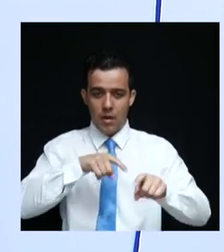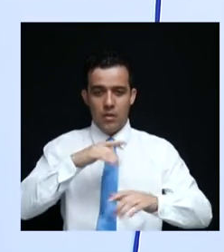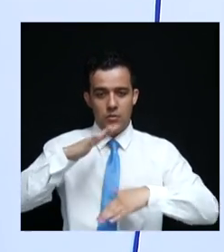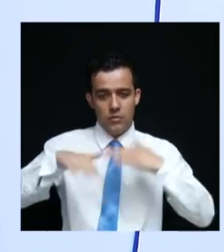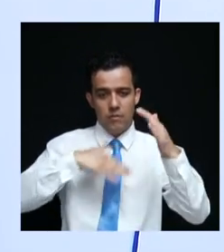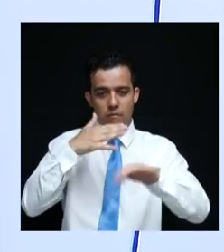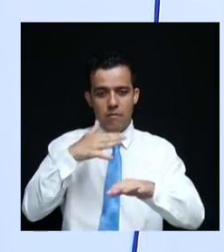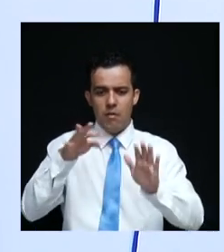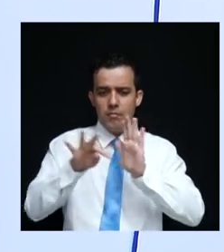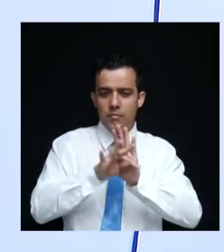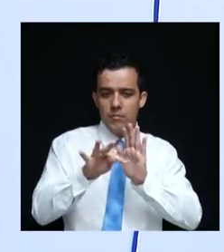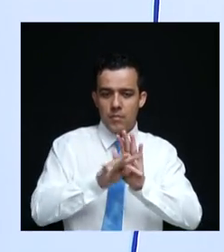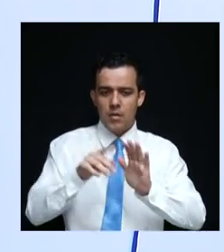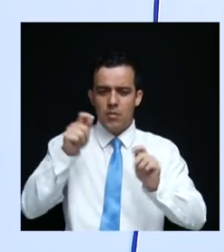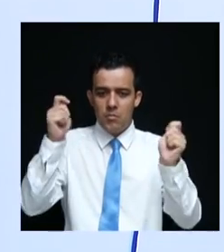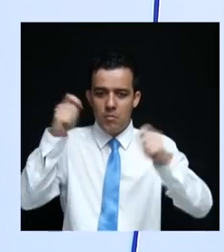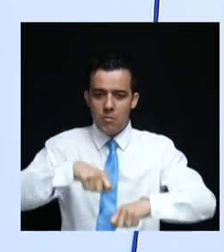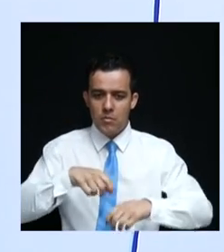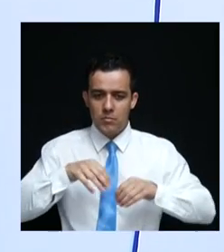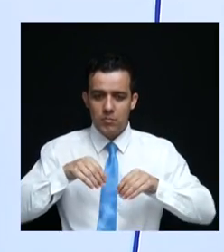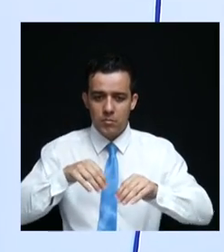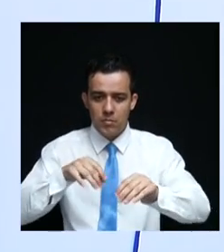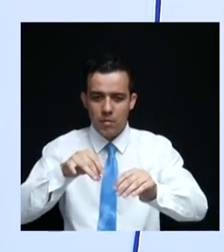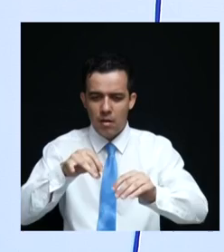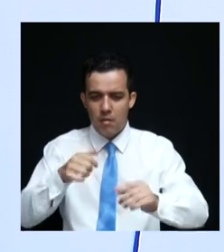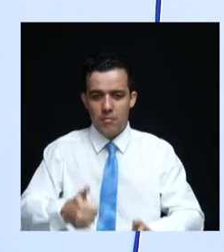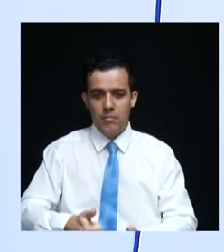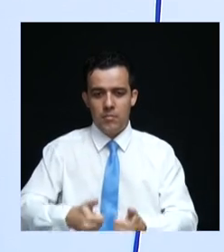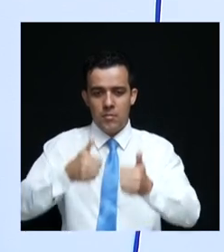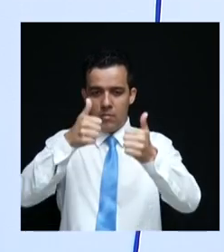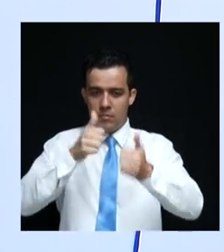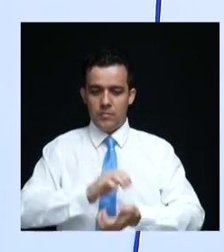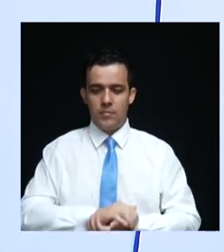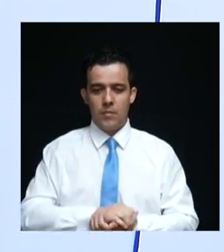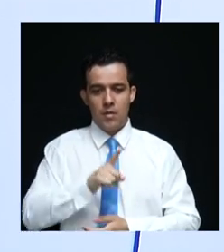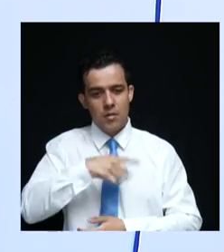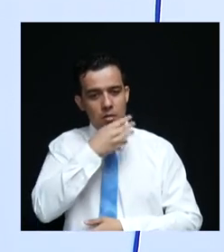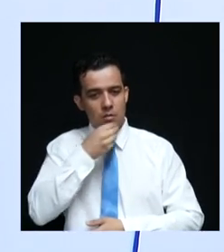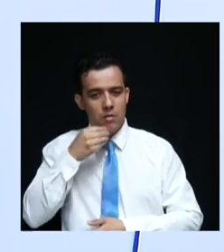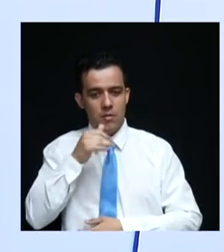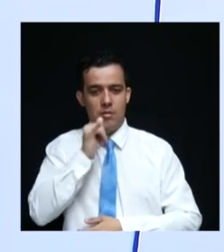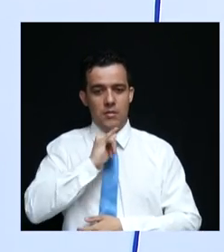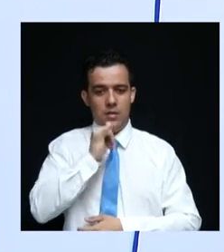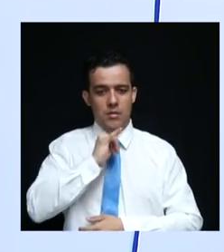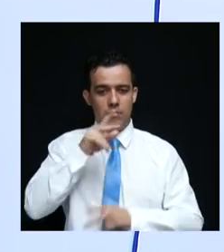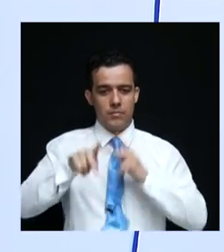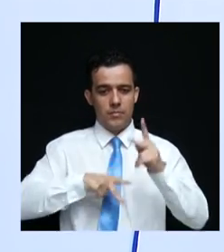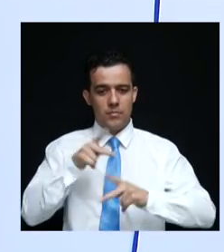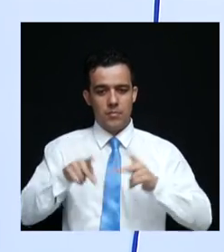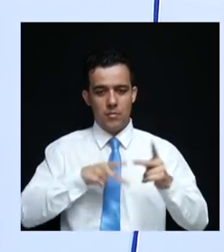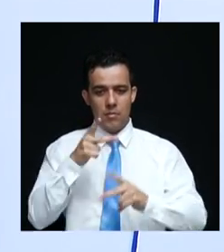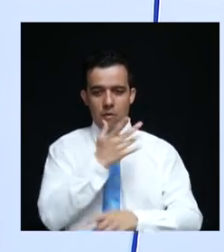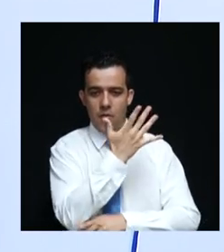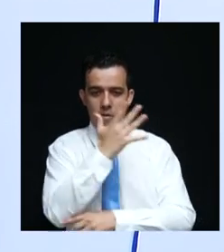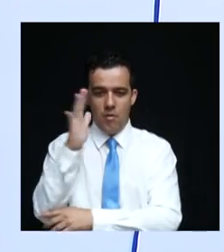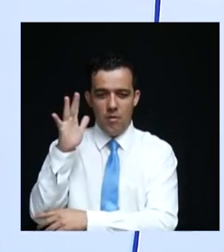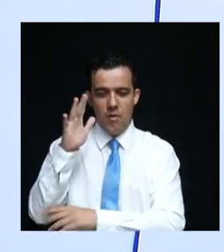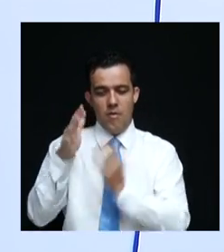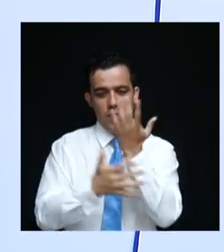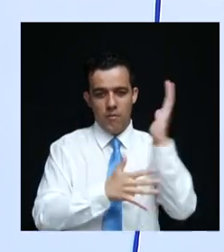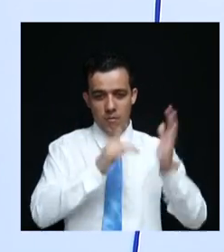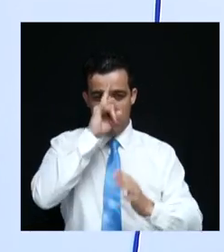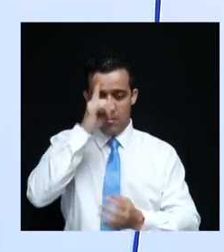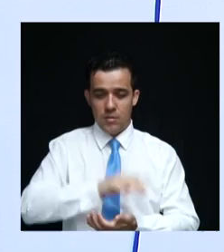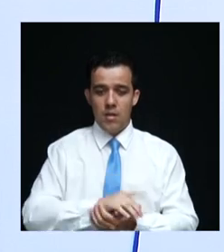técnicas que façam com que as terras sejam mais férteis e mais produtivas, como, por exemplo, na política florestal. Nós também